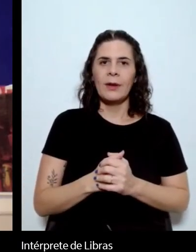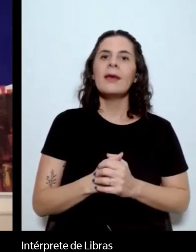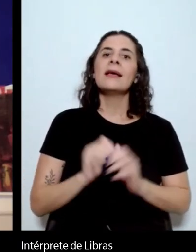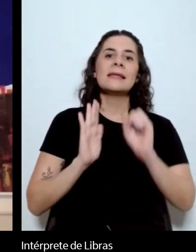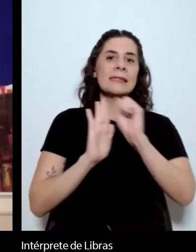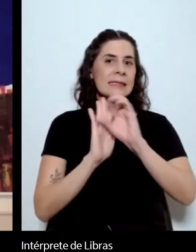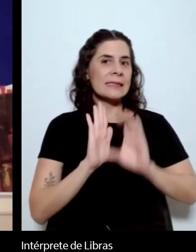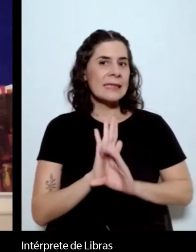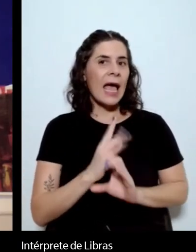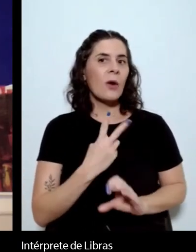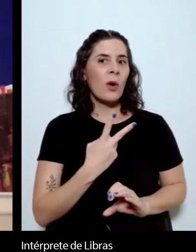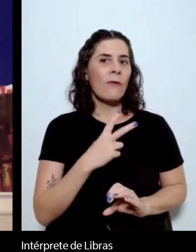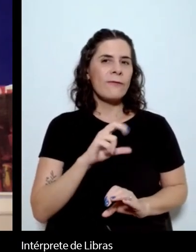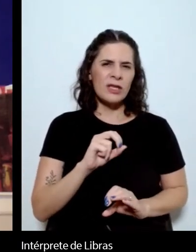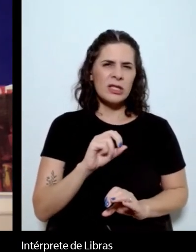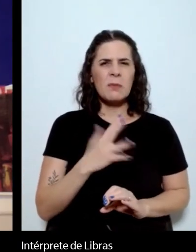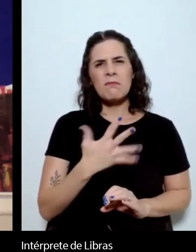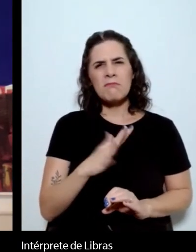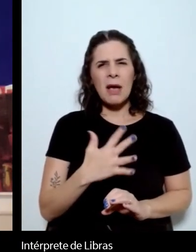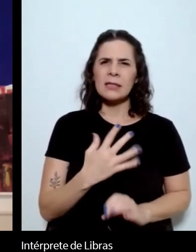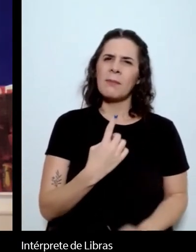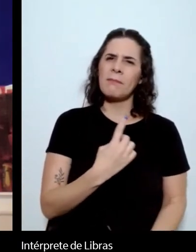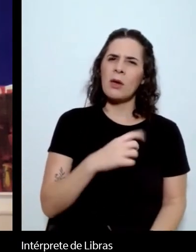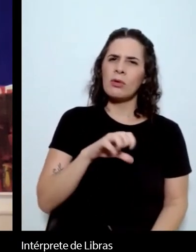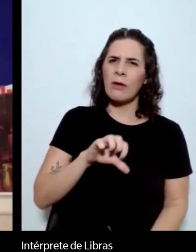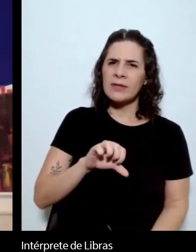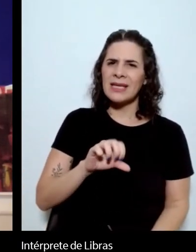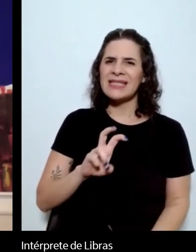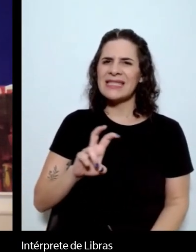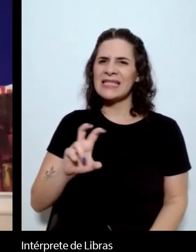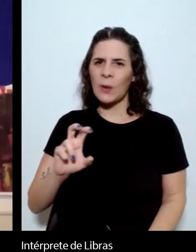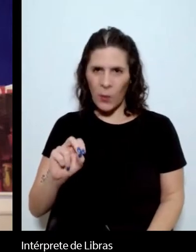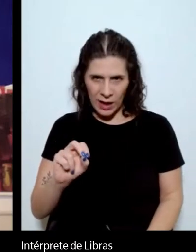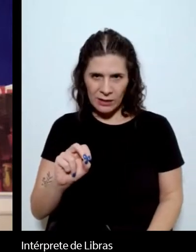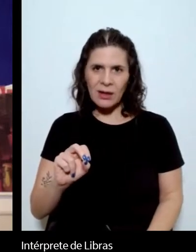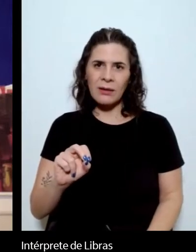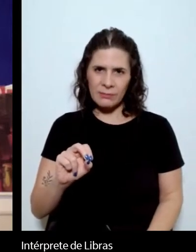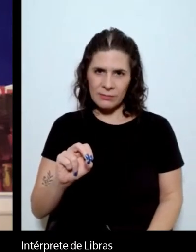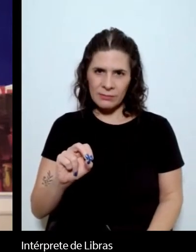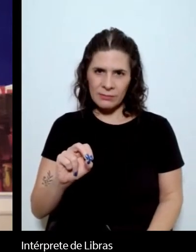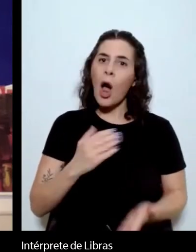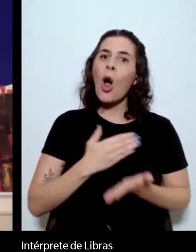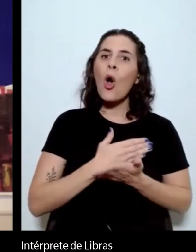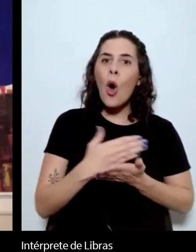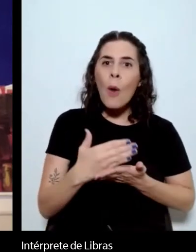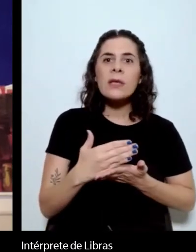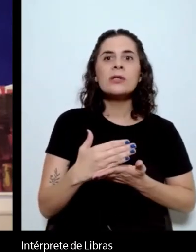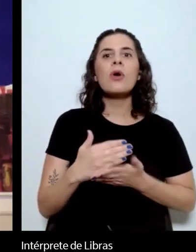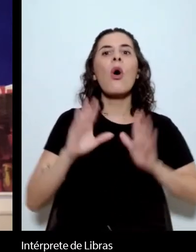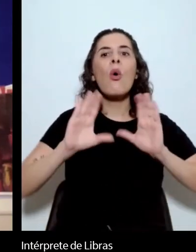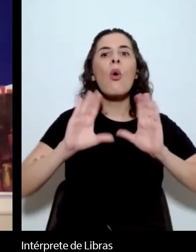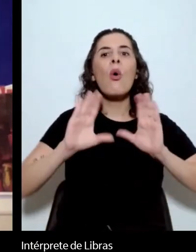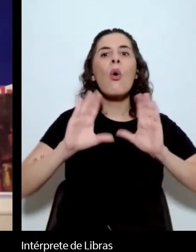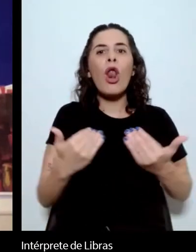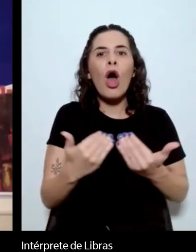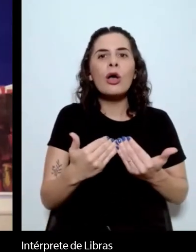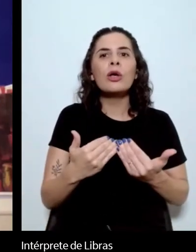XX, mais ou menos em 1950, quando havia um colóquio luso-brasileiro em Washington.